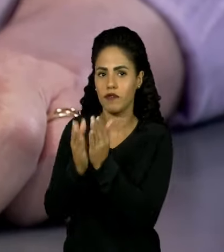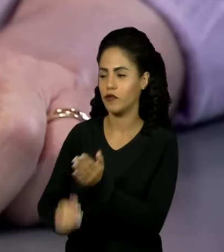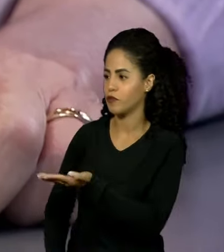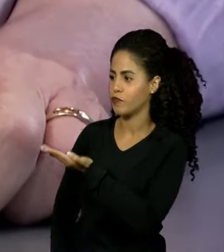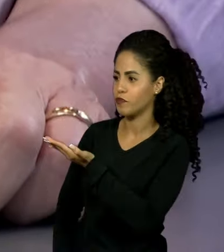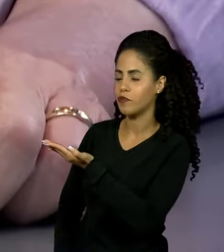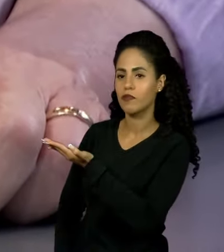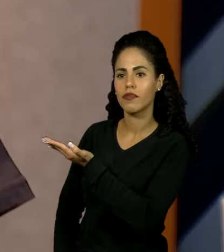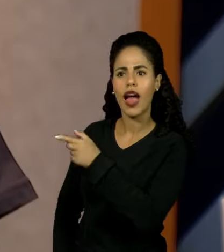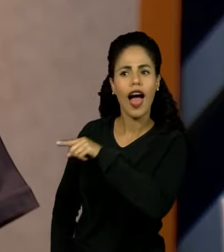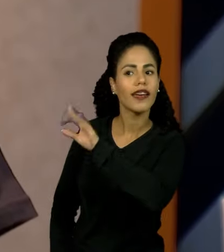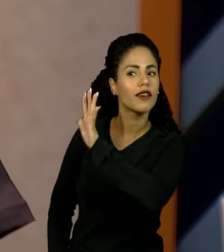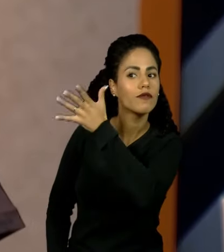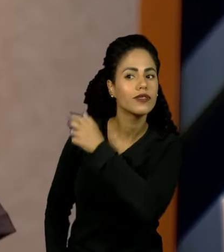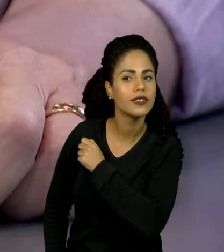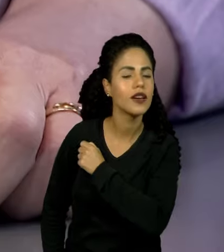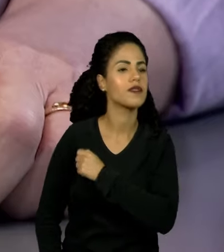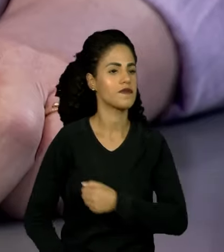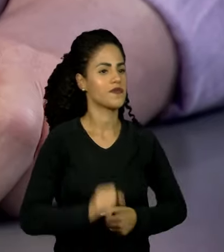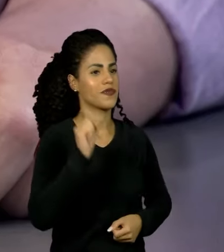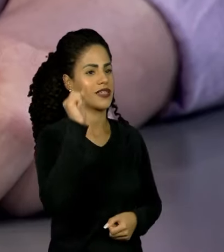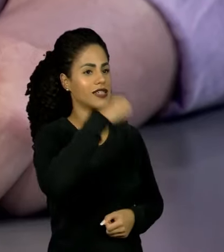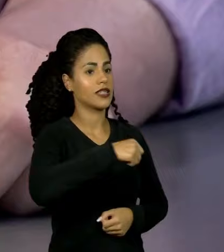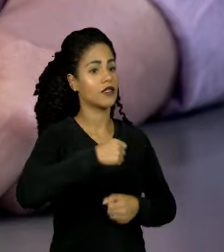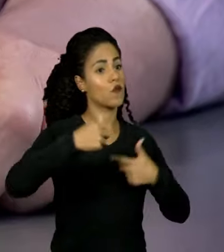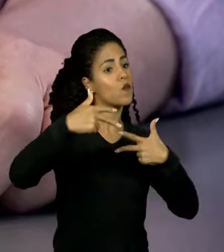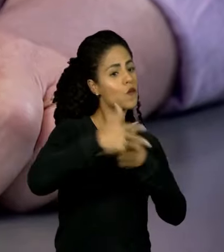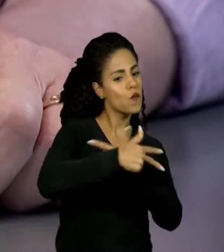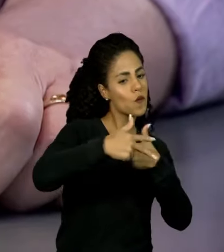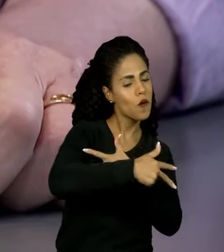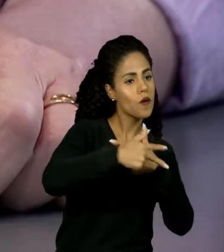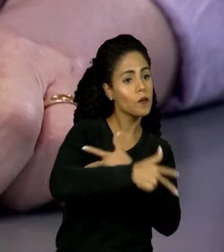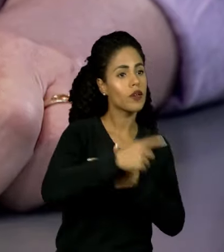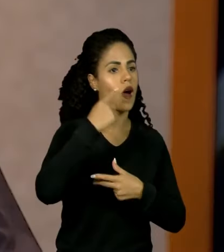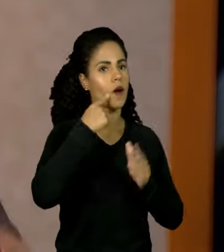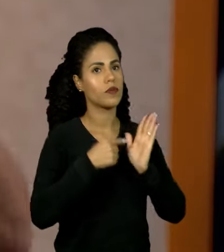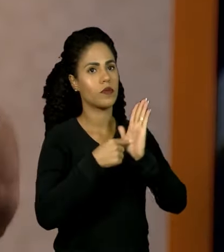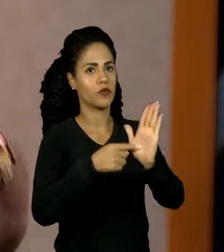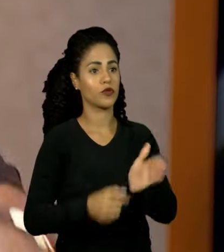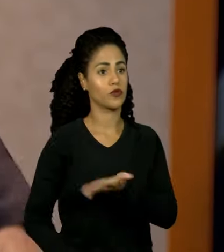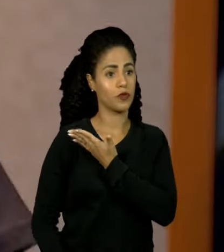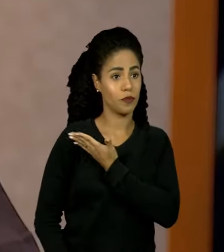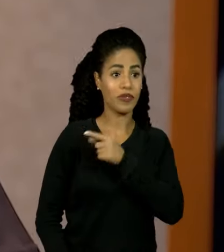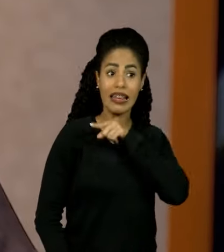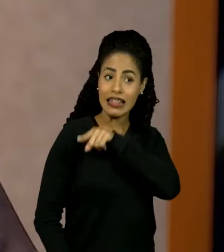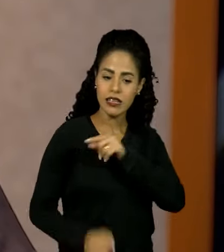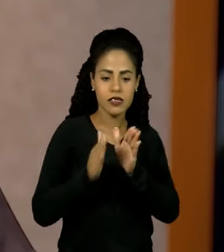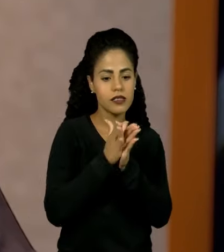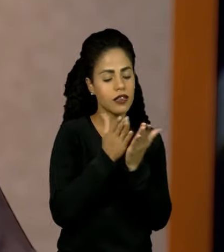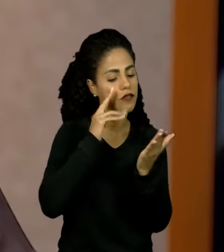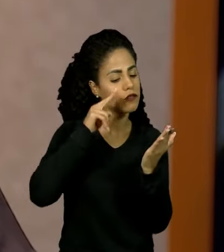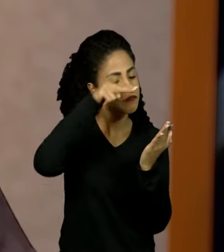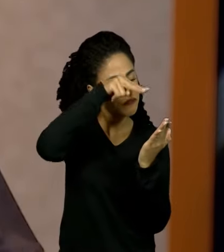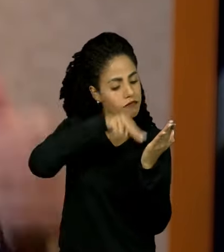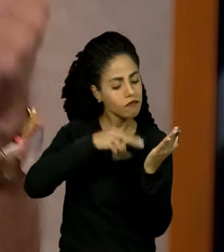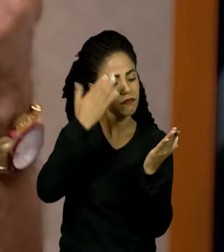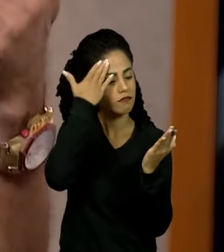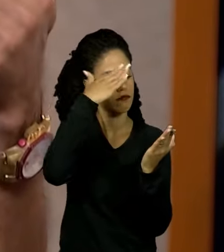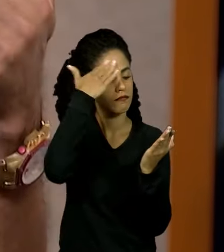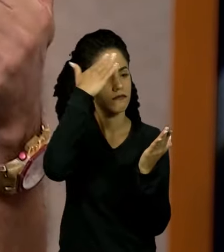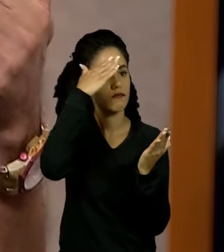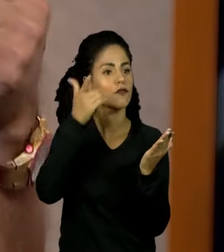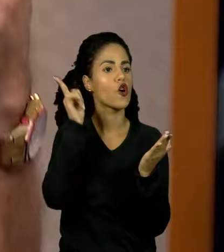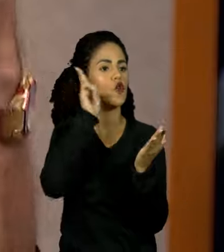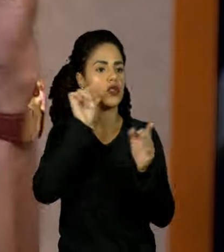Foi daqui que saiu tudo? É, o hip hop me apresentou esse cara aí. Daí desse livro eu pude chegar no Trip